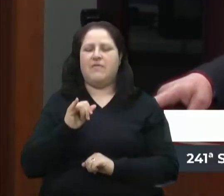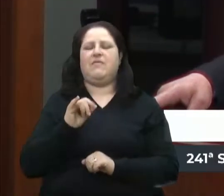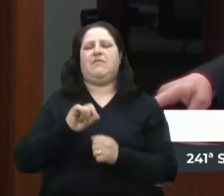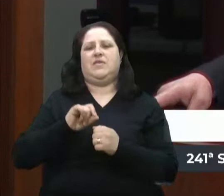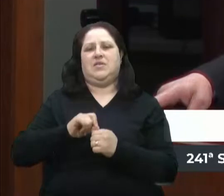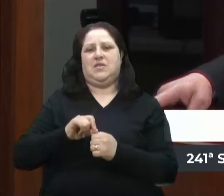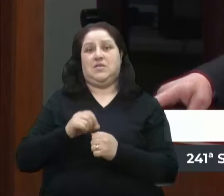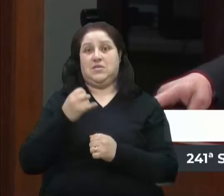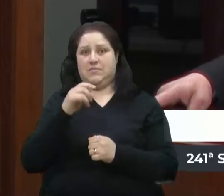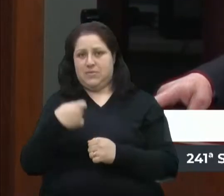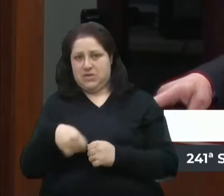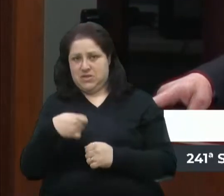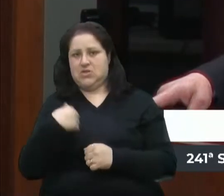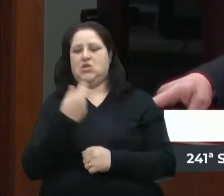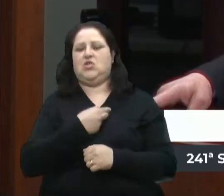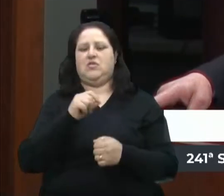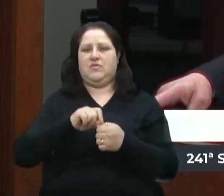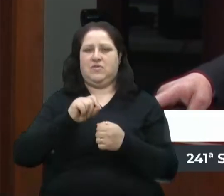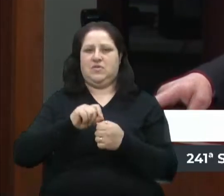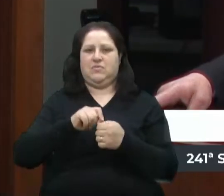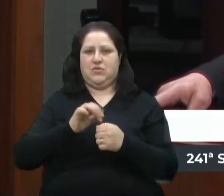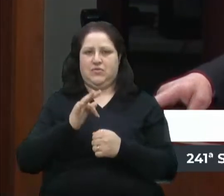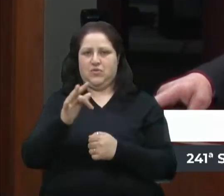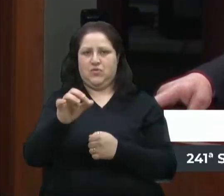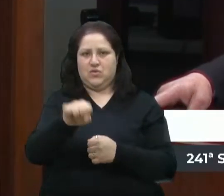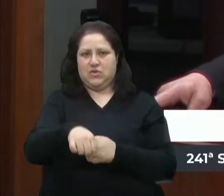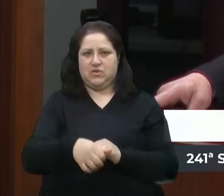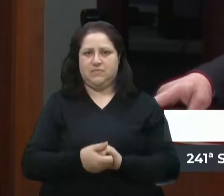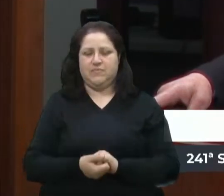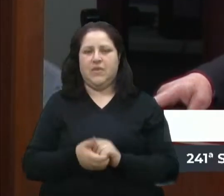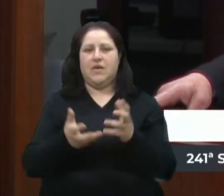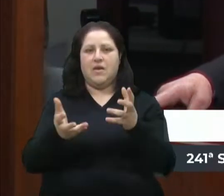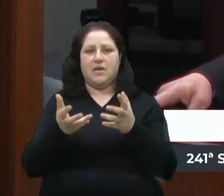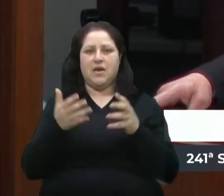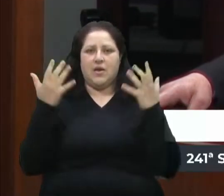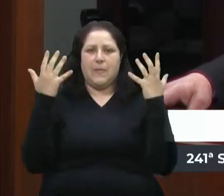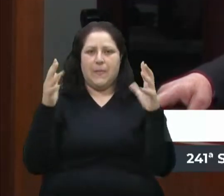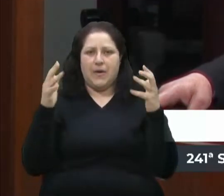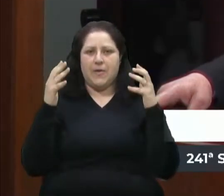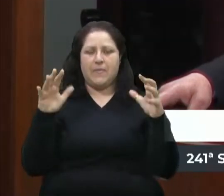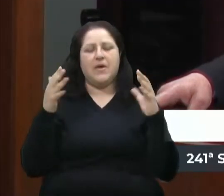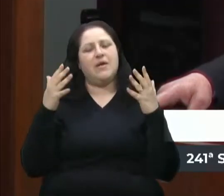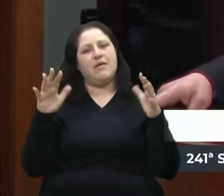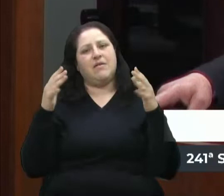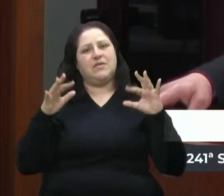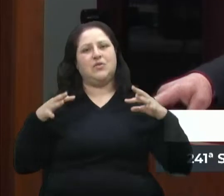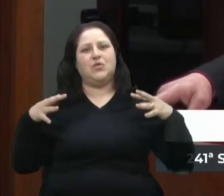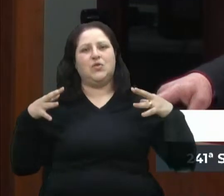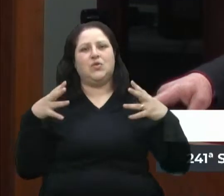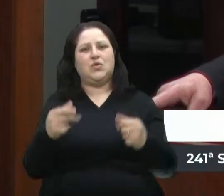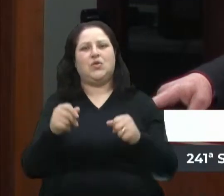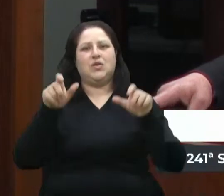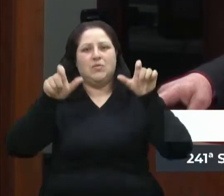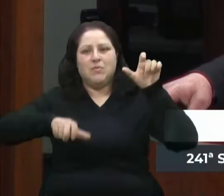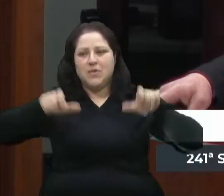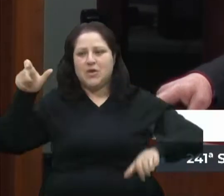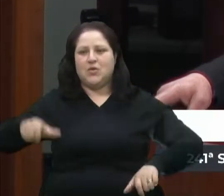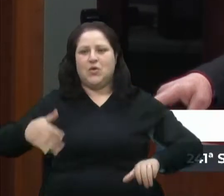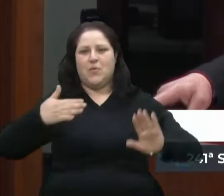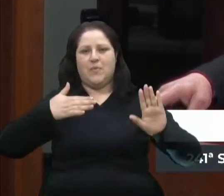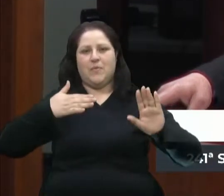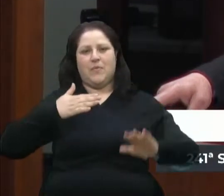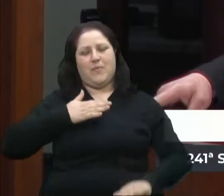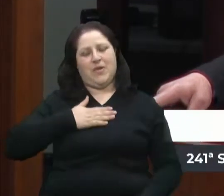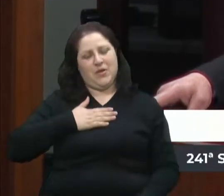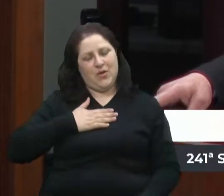necessário. Eu queria parabenizar a todos os patriotas como eu,